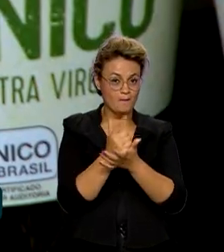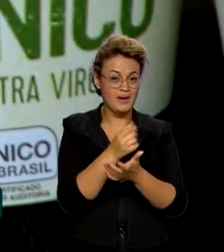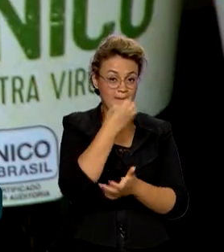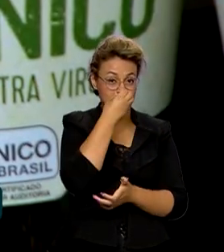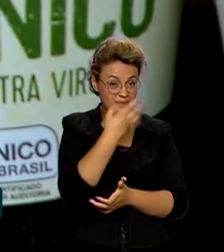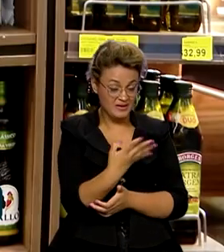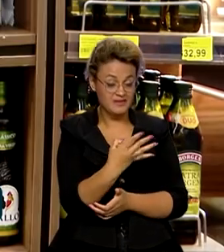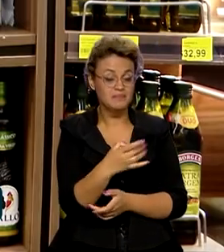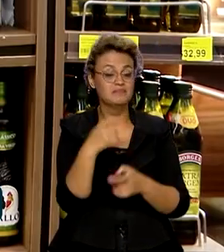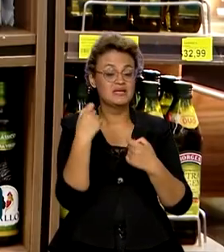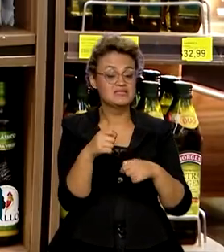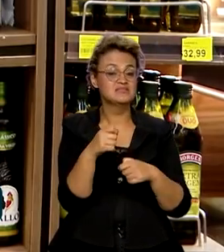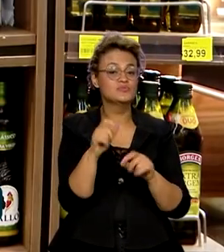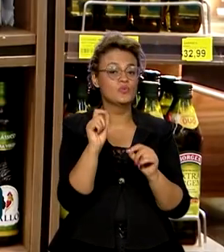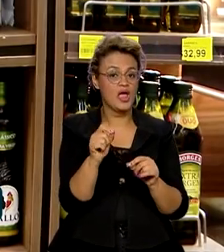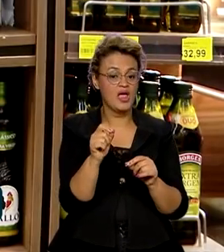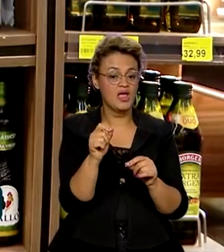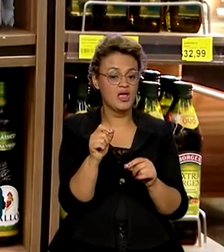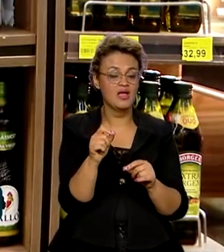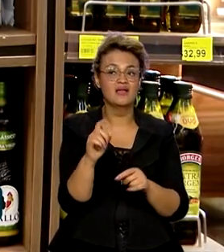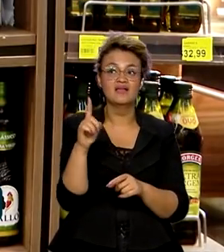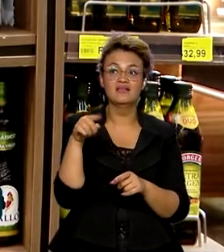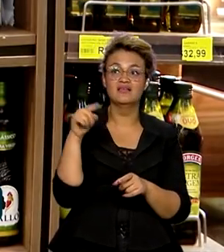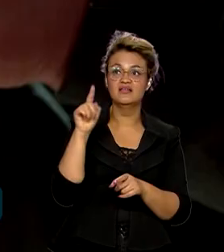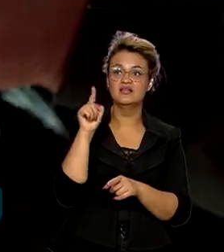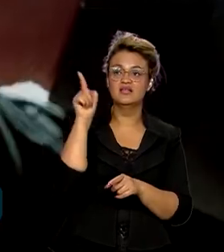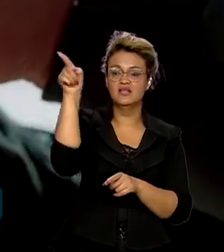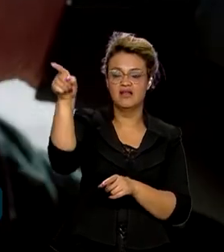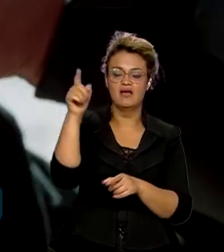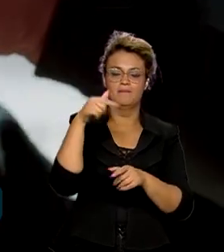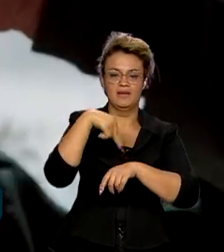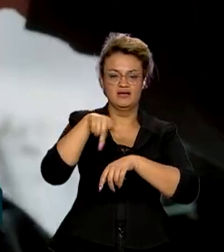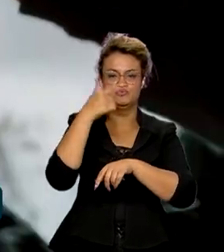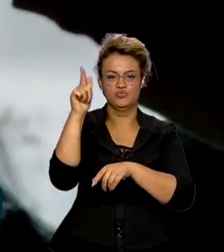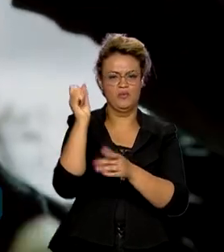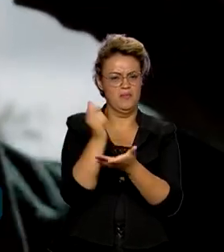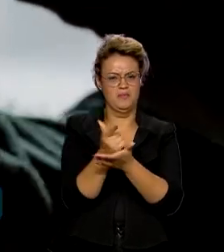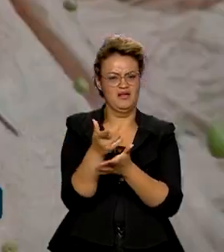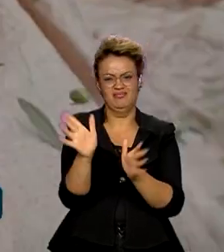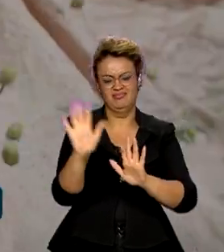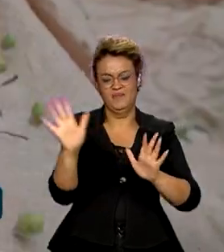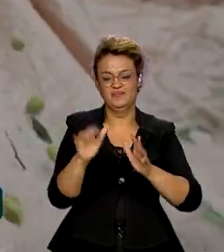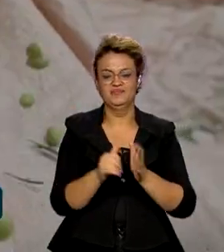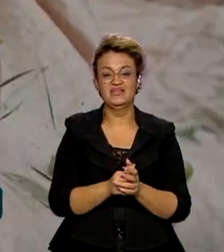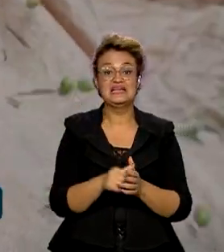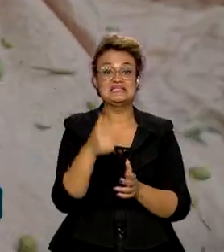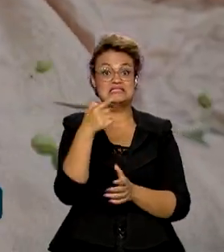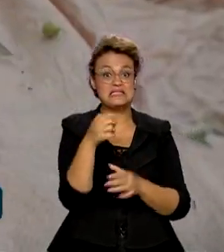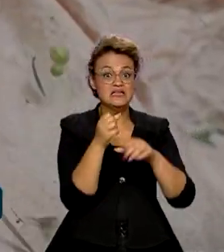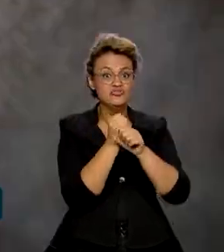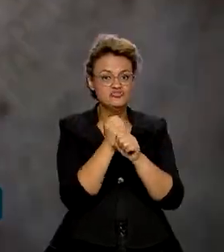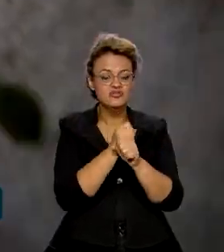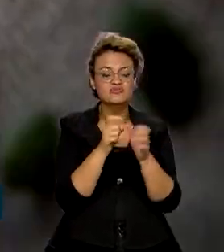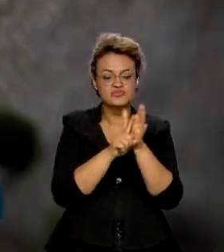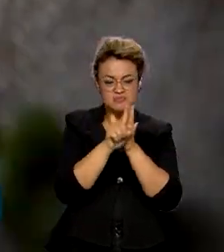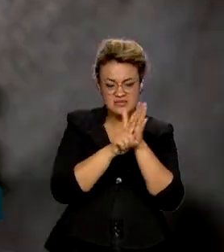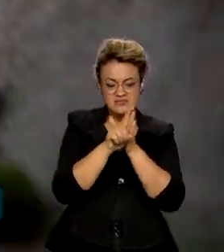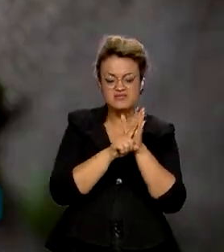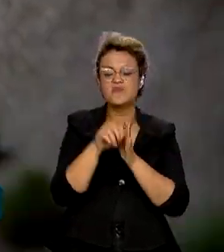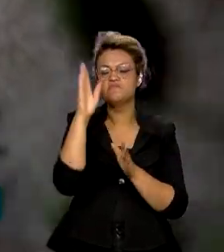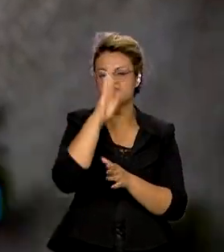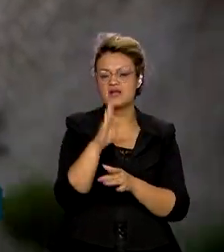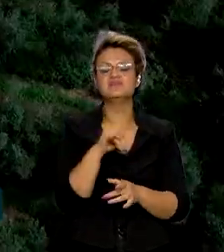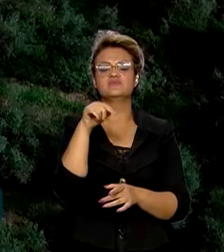azeite, você não precisa atravessar o oceano? Isso mesmo, após sete anos de pesquisas, o Brasil